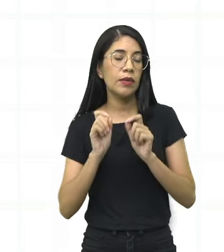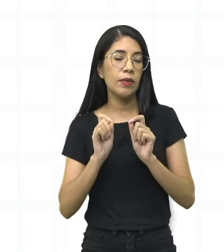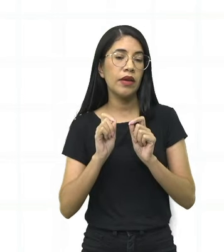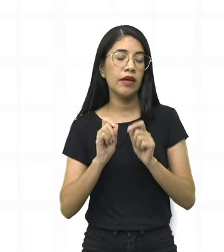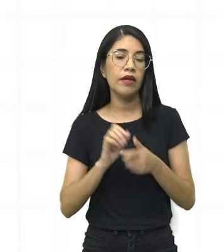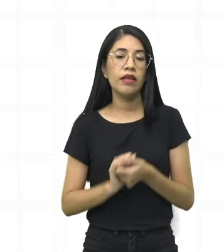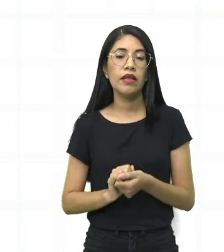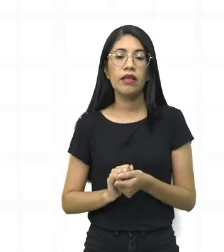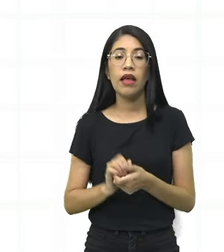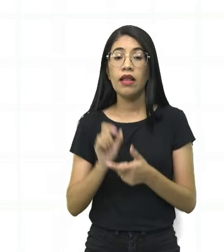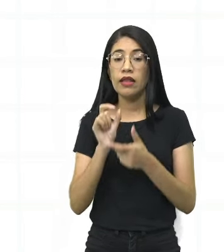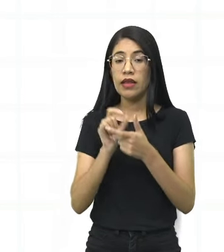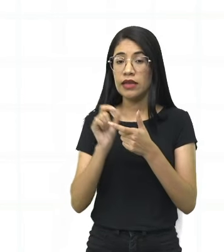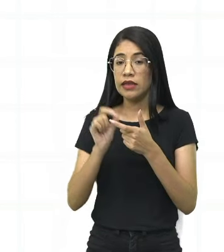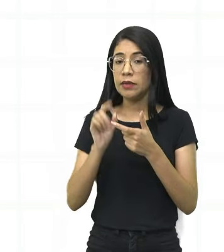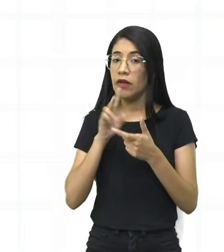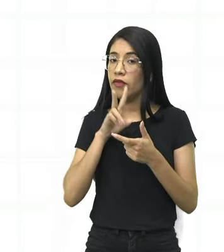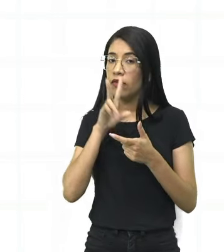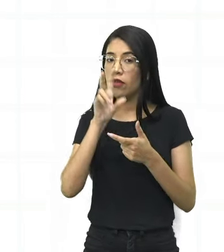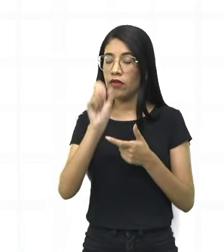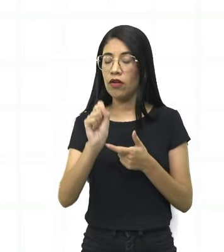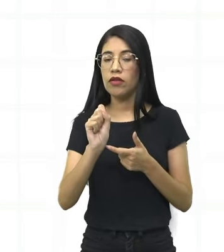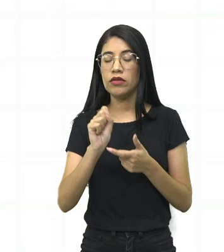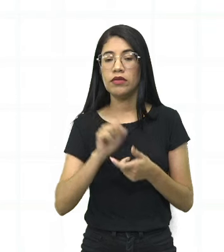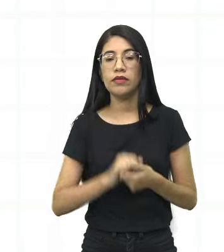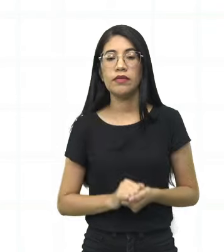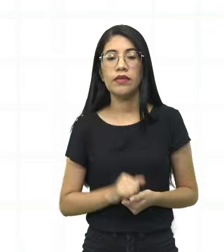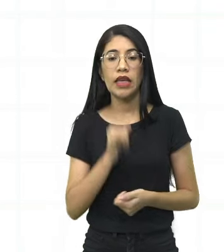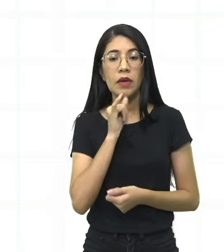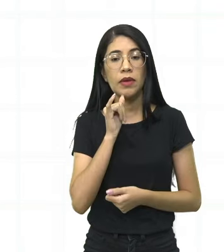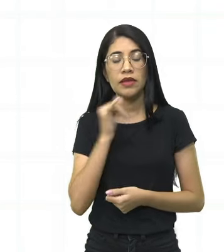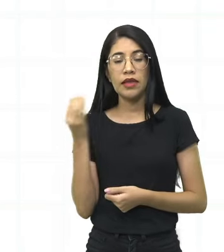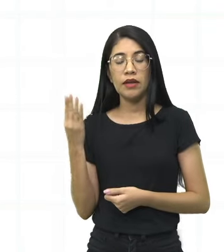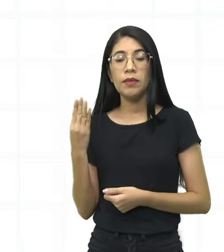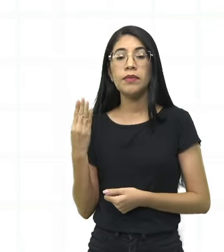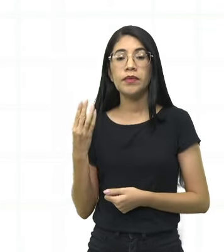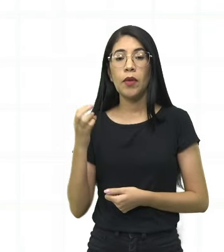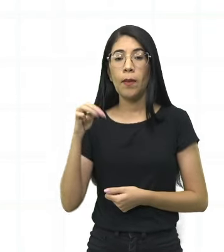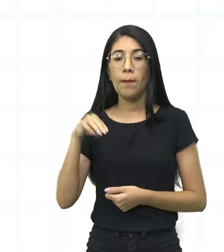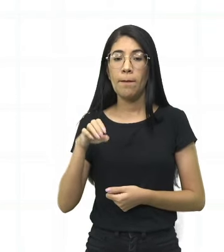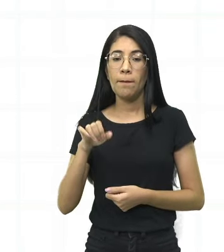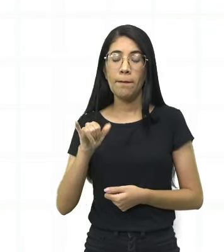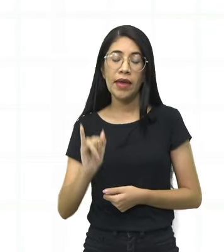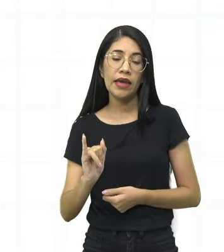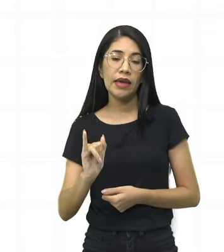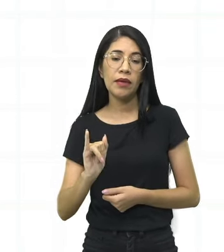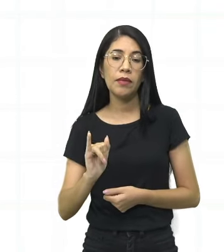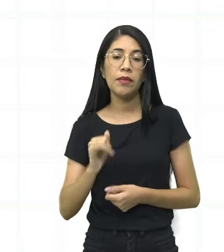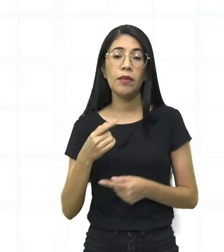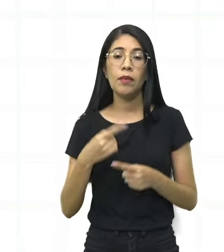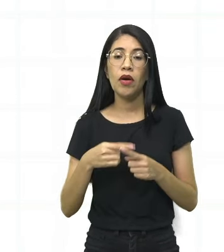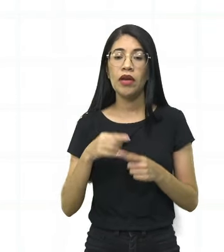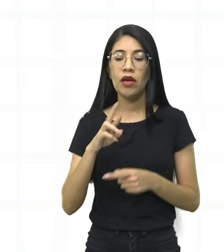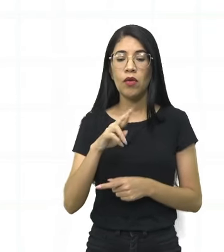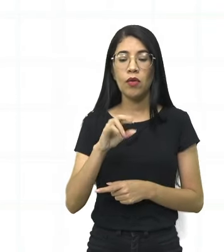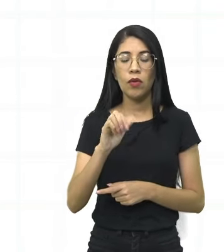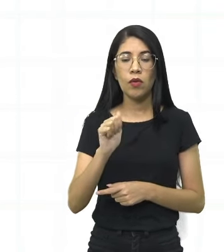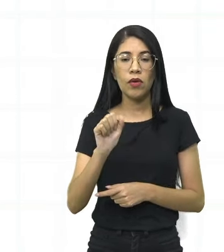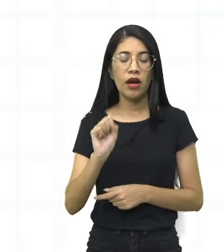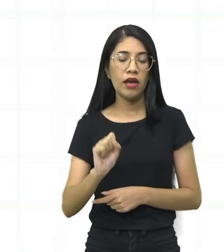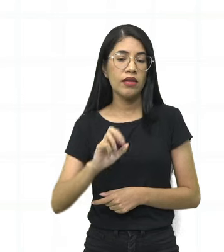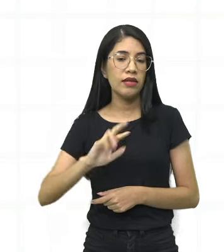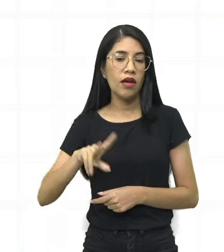sílaba mais forte. No caso aqui, ó, eu não conto com essa, porque essa aqui não é a sílaba